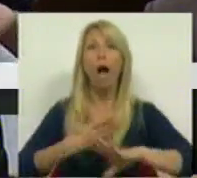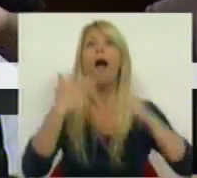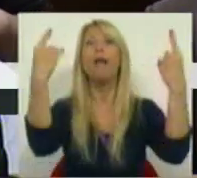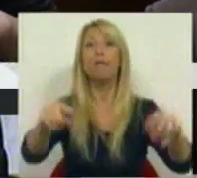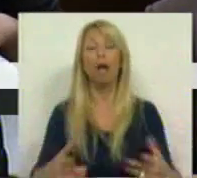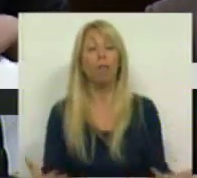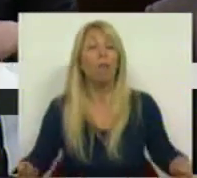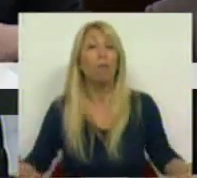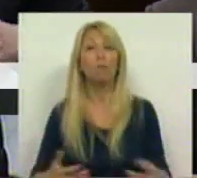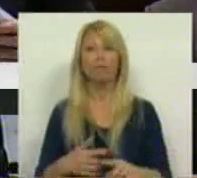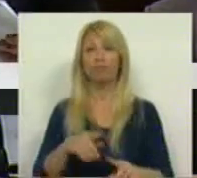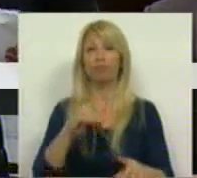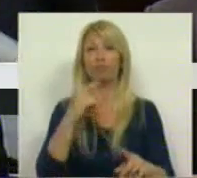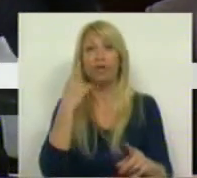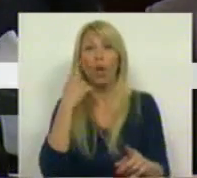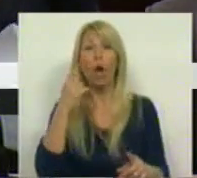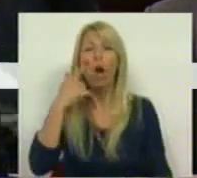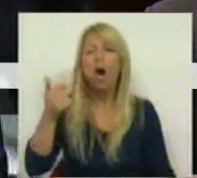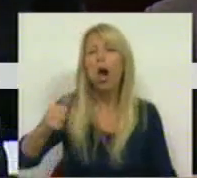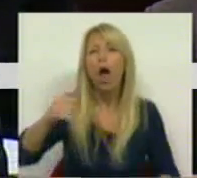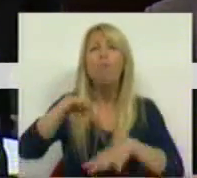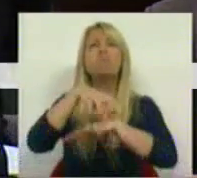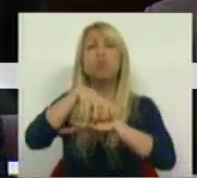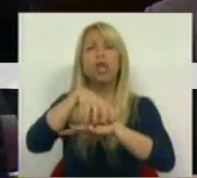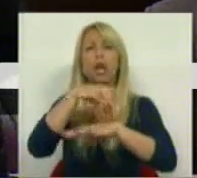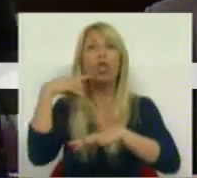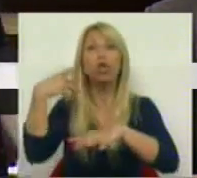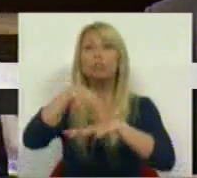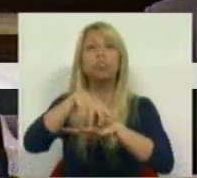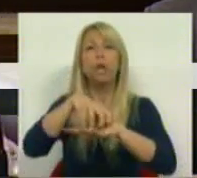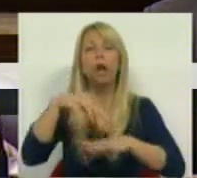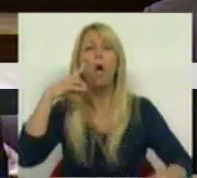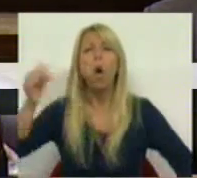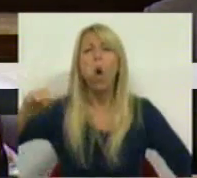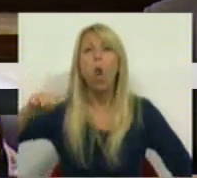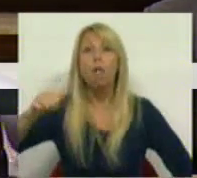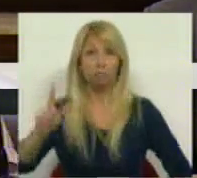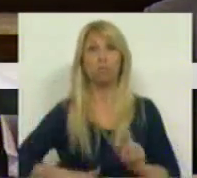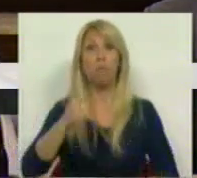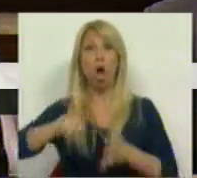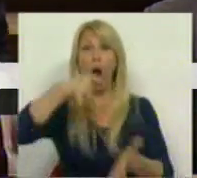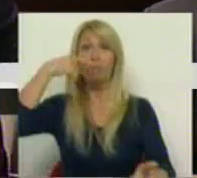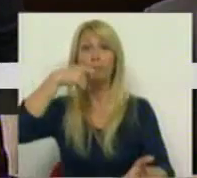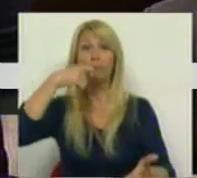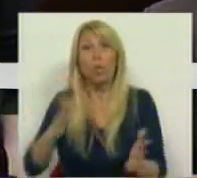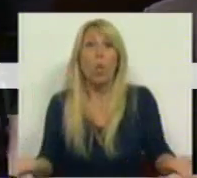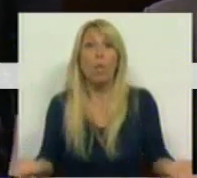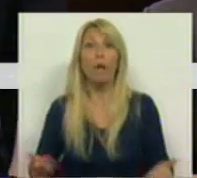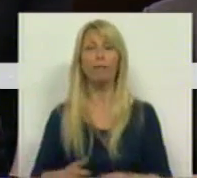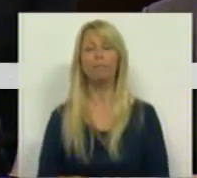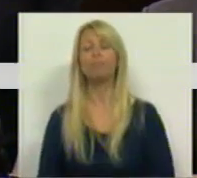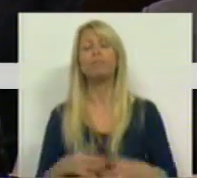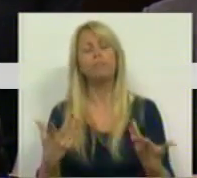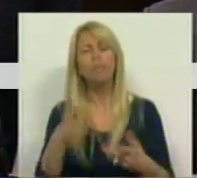dizer que a prova do pudim é comê-lo. E, portanto, vamos ver os diferentes setores de atuação das entidades em Portugal. A eletricidade é um bom